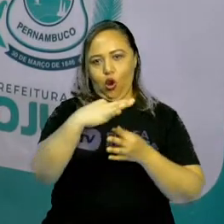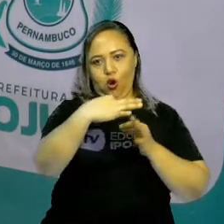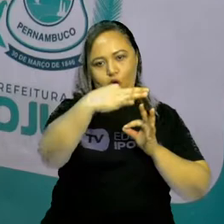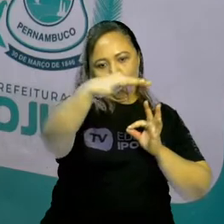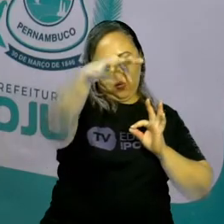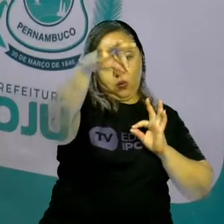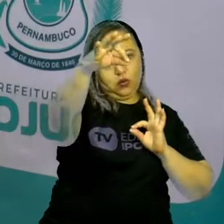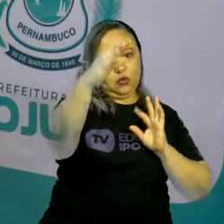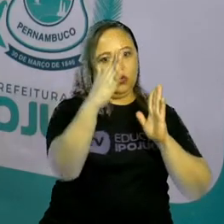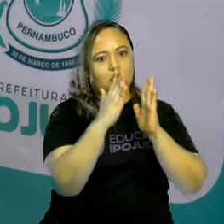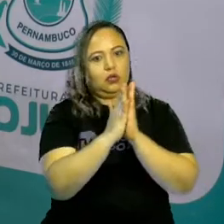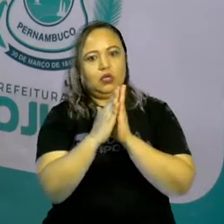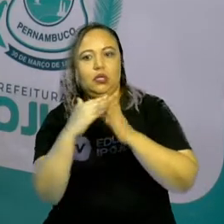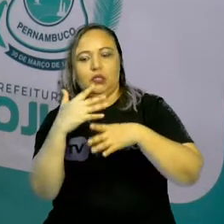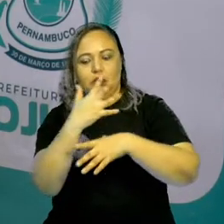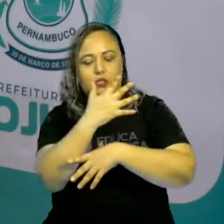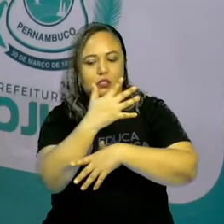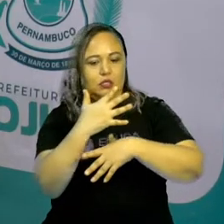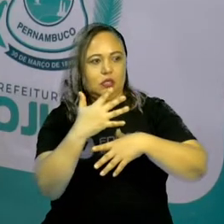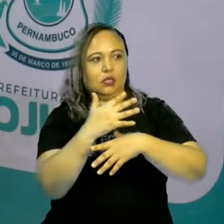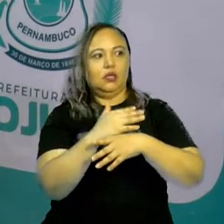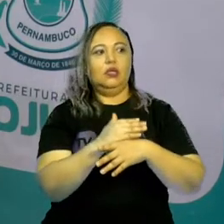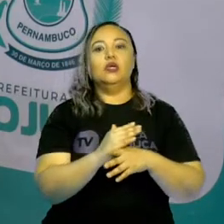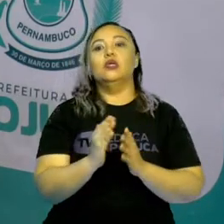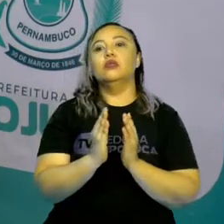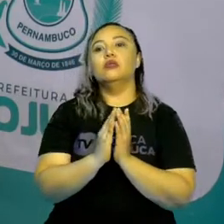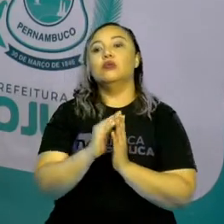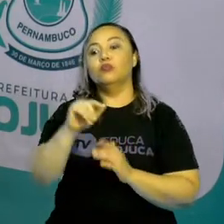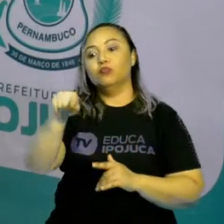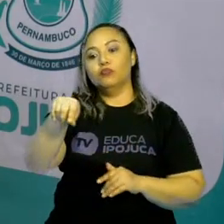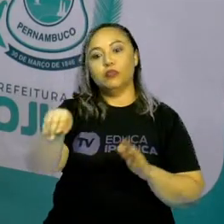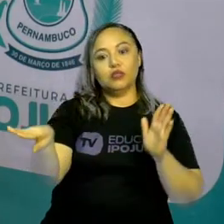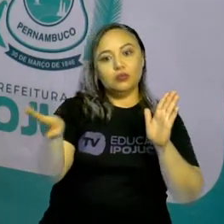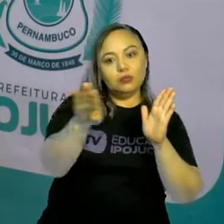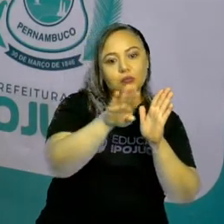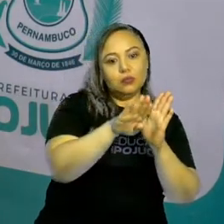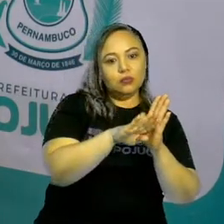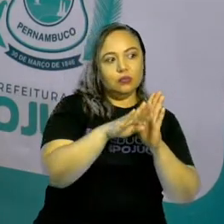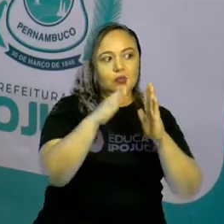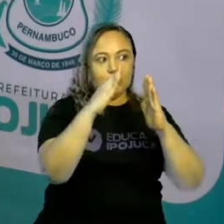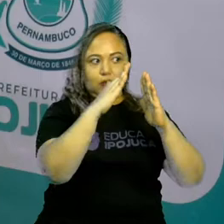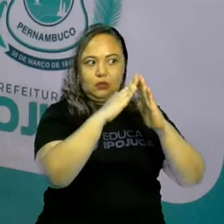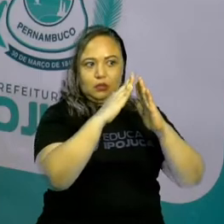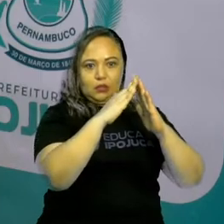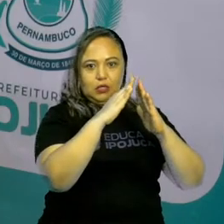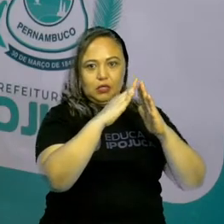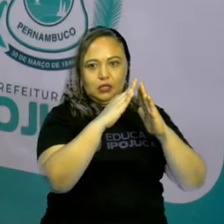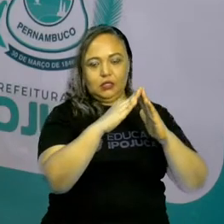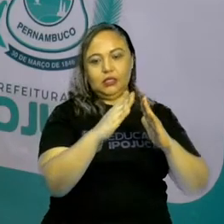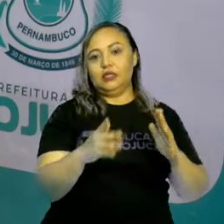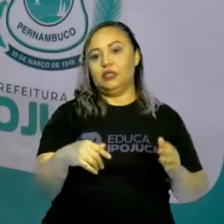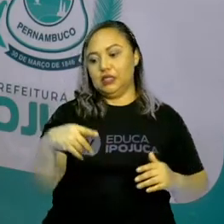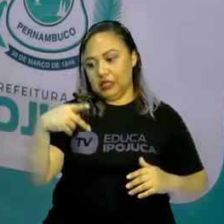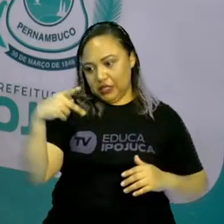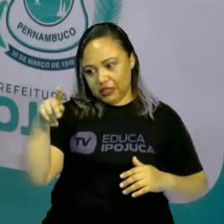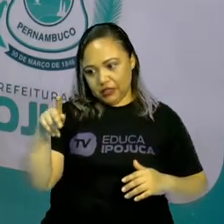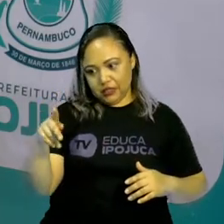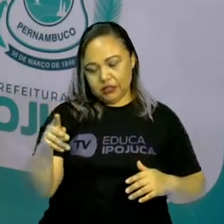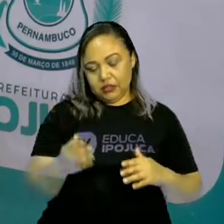acesso a uma casa dessa, a tem que ir de barco, não é isso? E eles não têm...